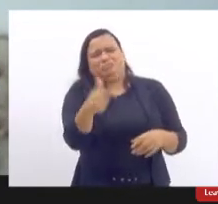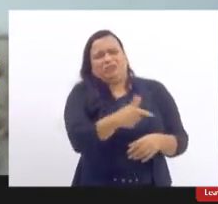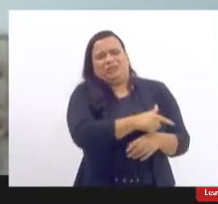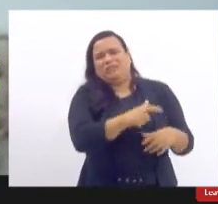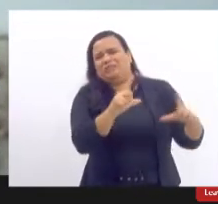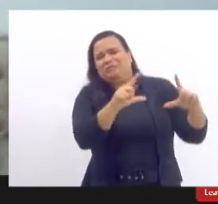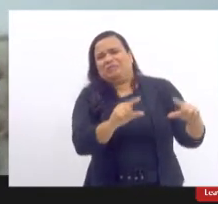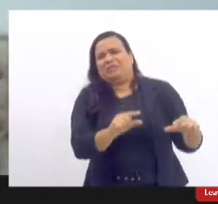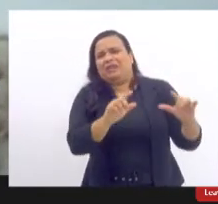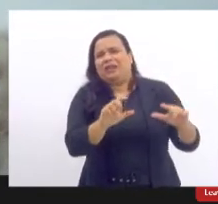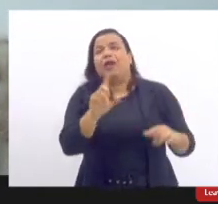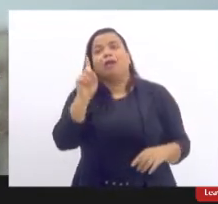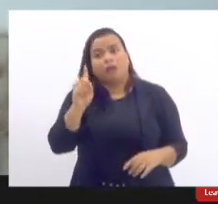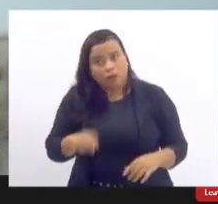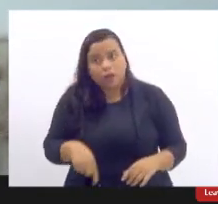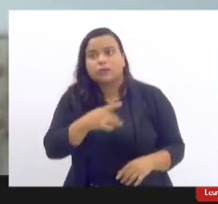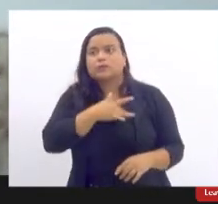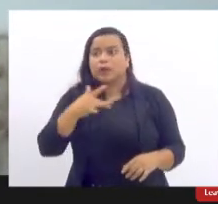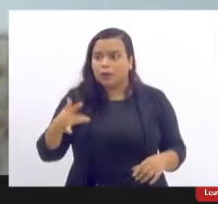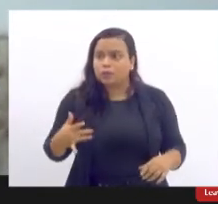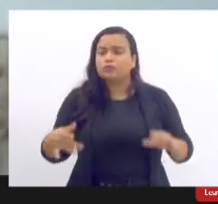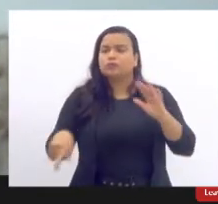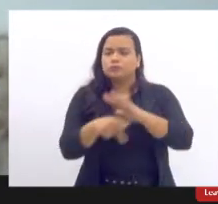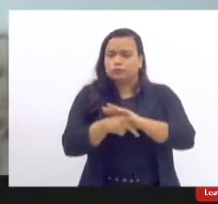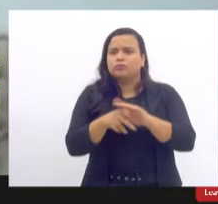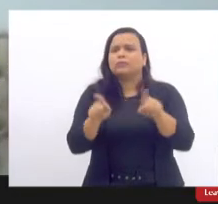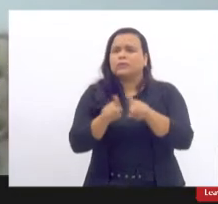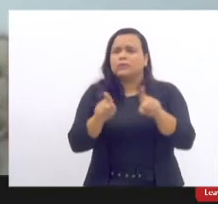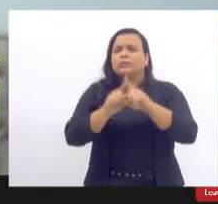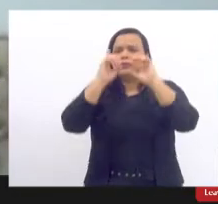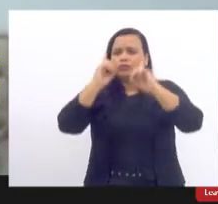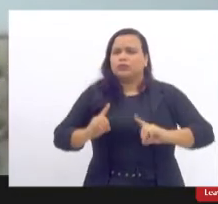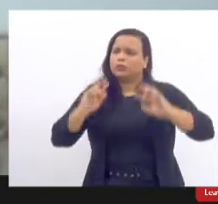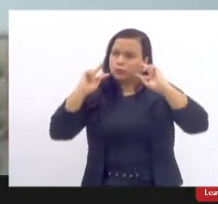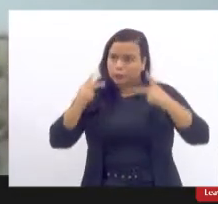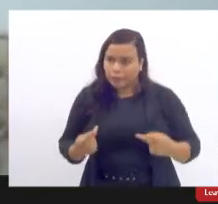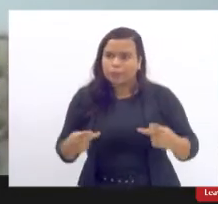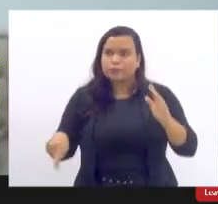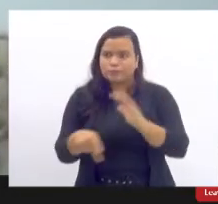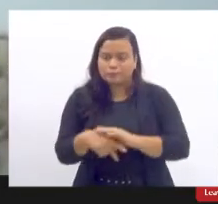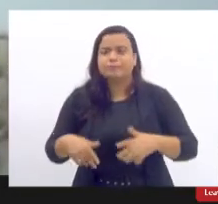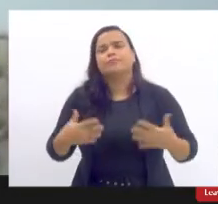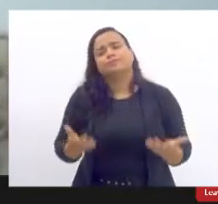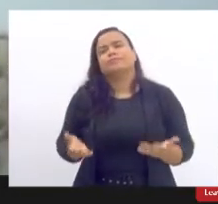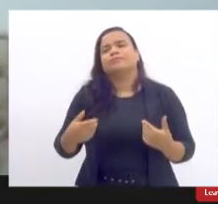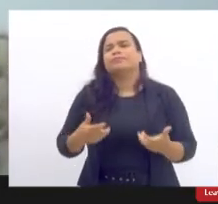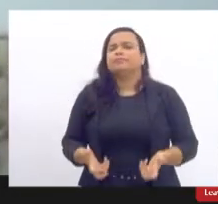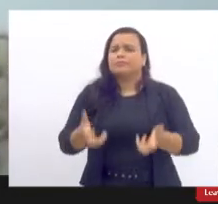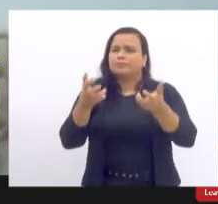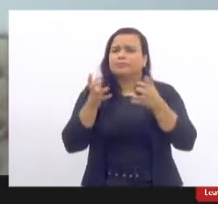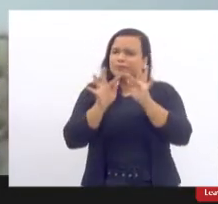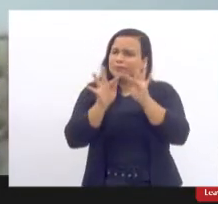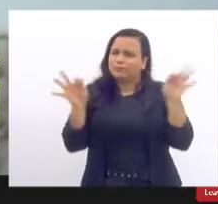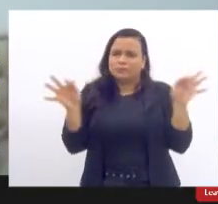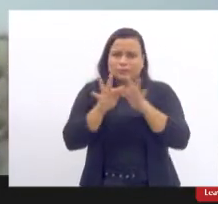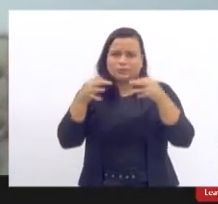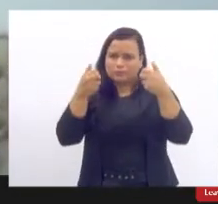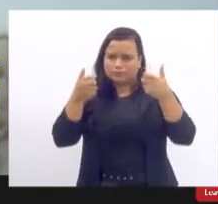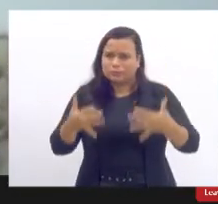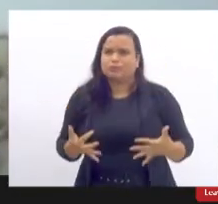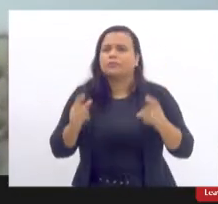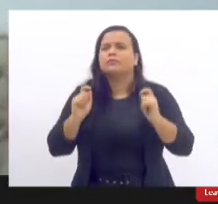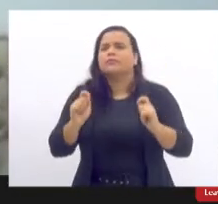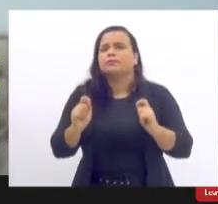para uma questão de saúde pública que saque os direitos humanos. Então, o que eu queria brevemente pontuar